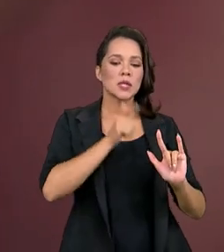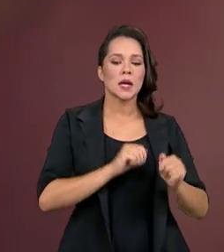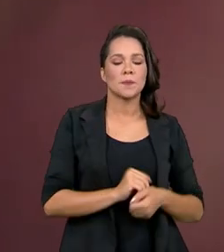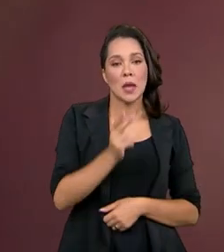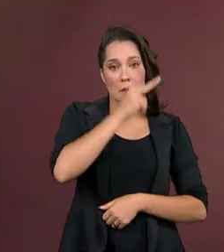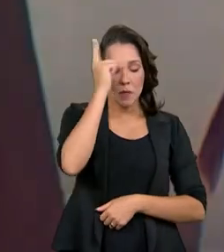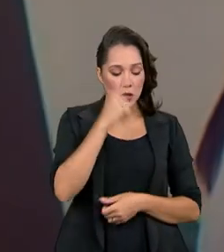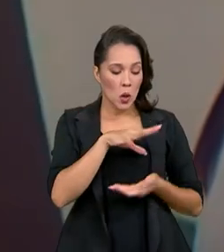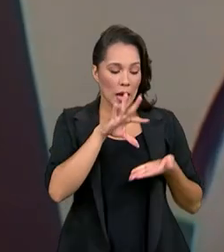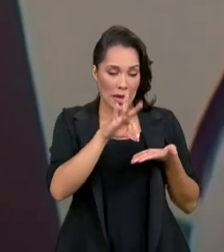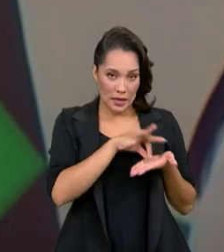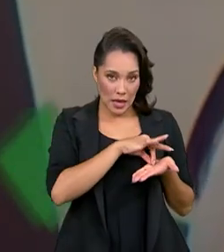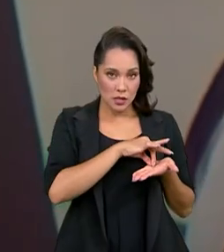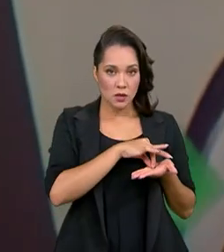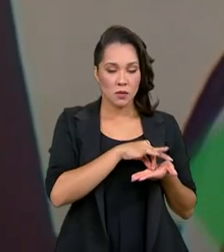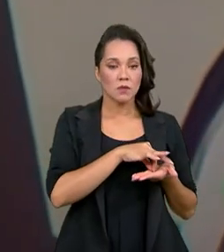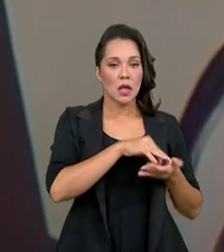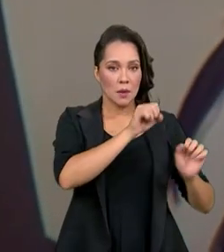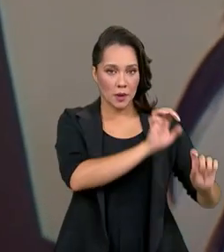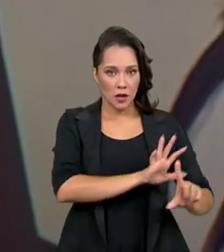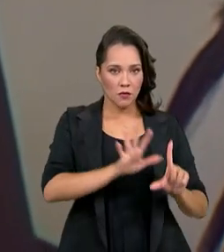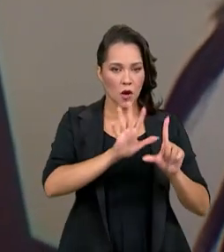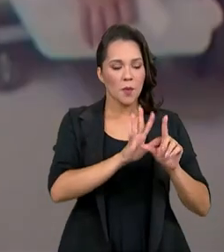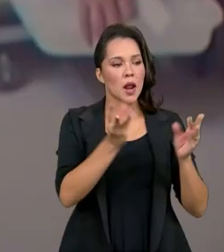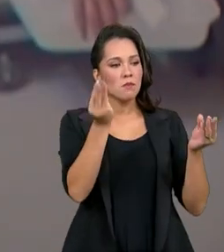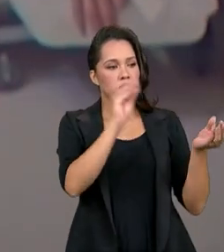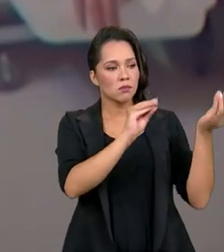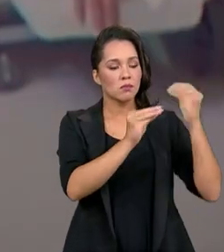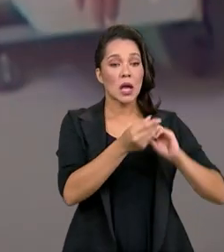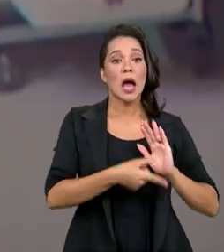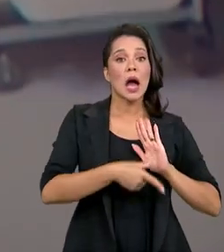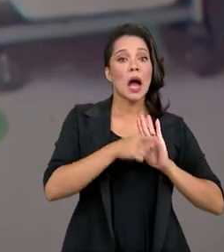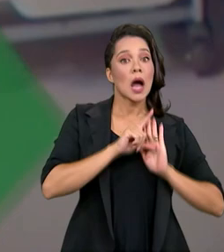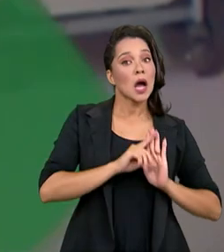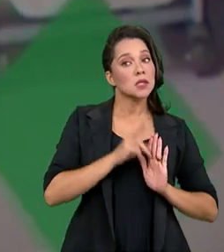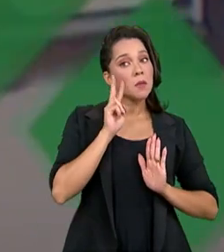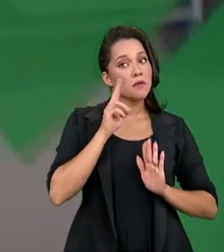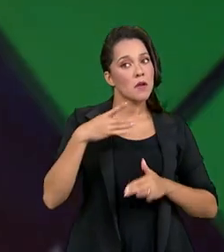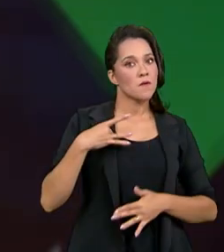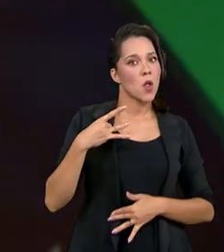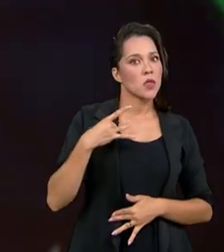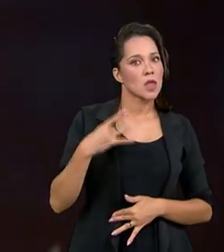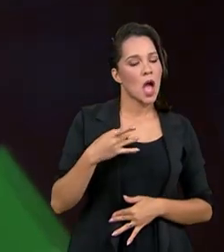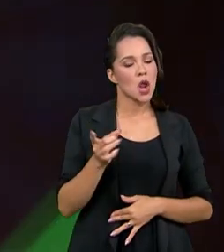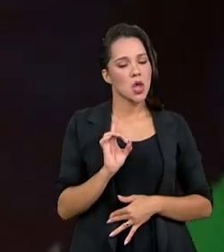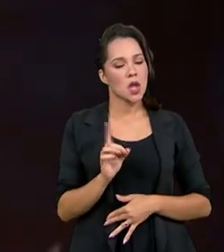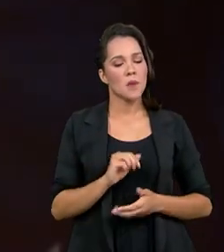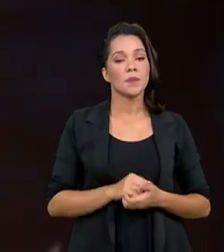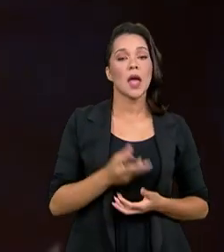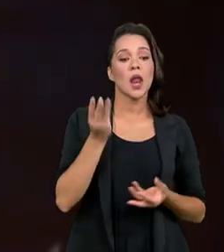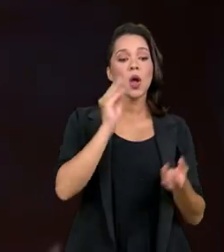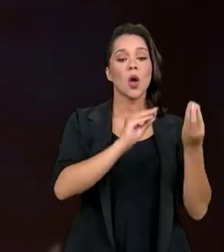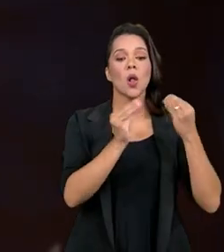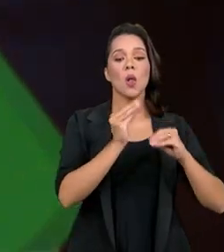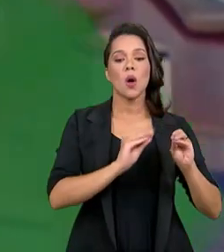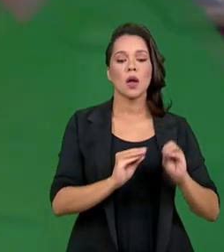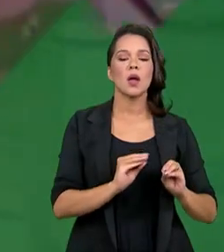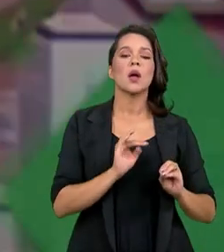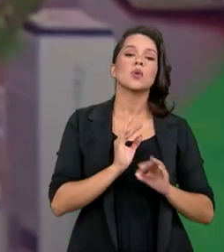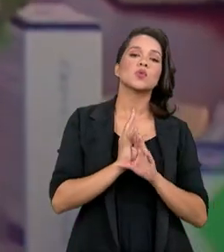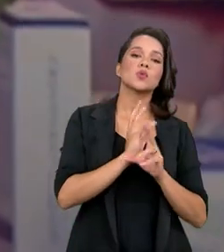pessoa se cadastra na plataforma, ela preenche, antes de se habilitar como voluntário ou não, ela preenche um